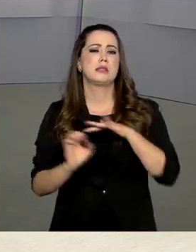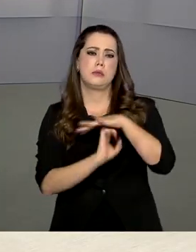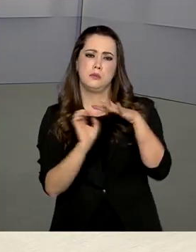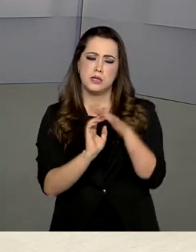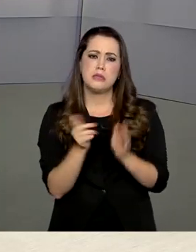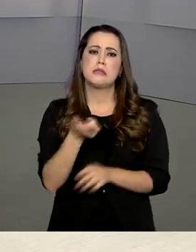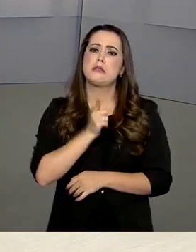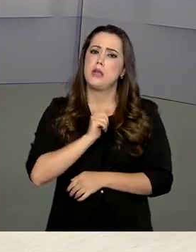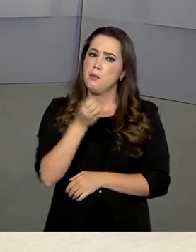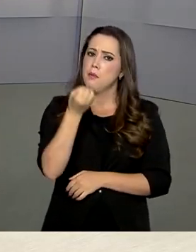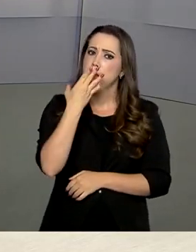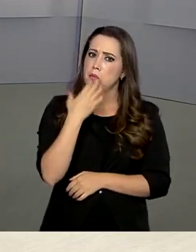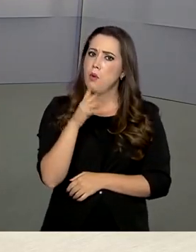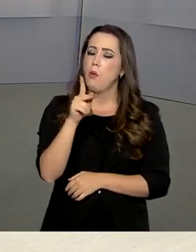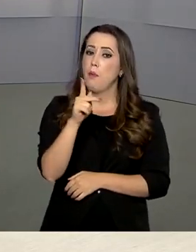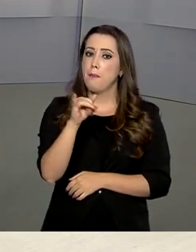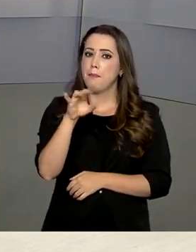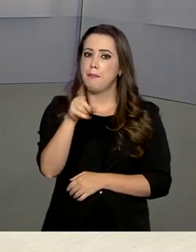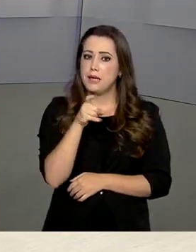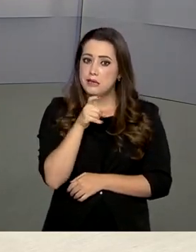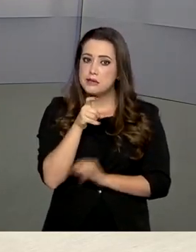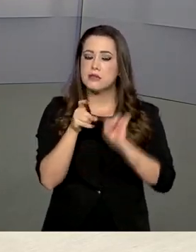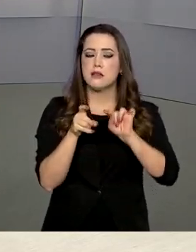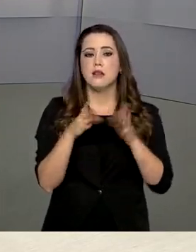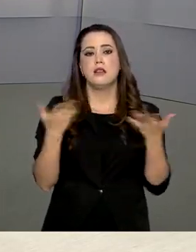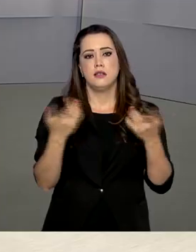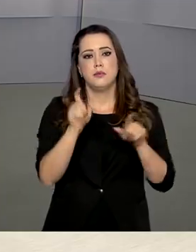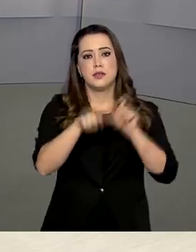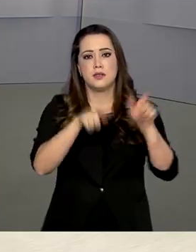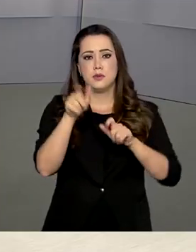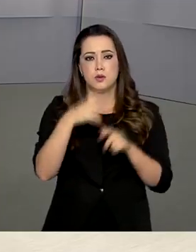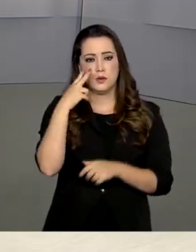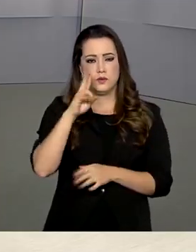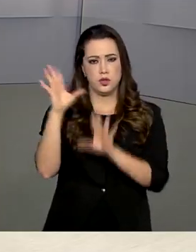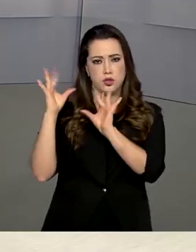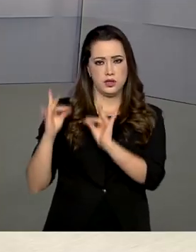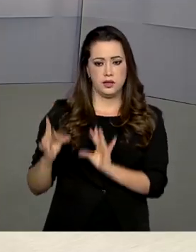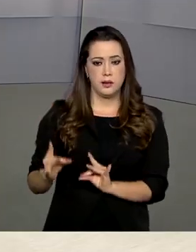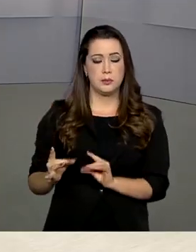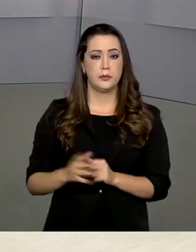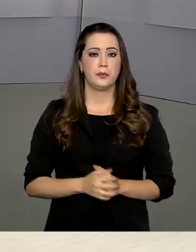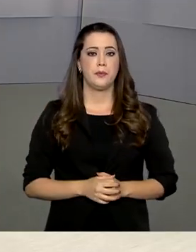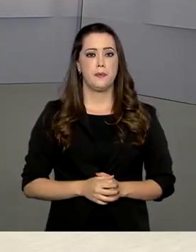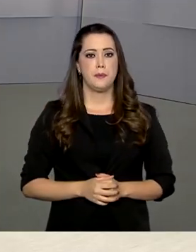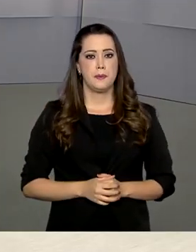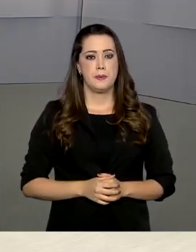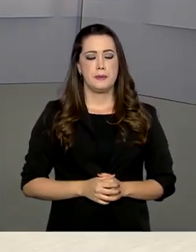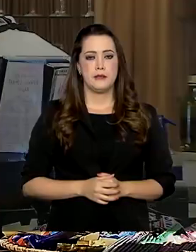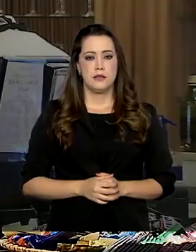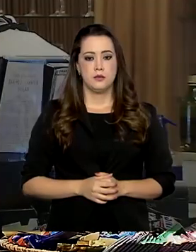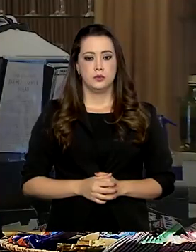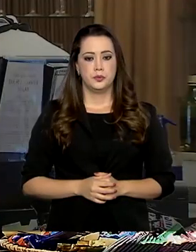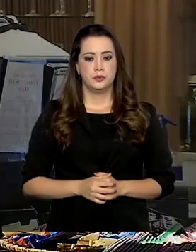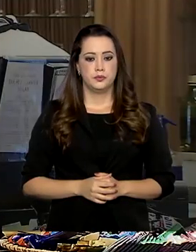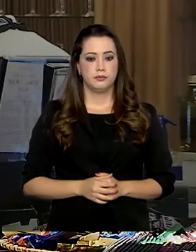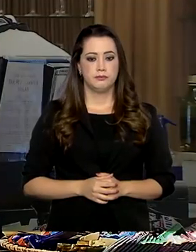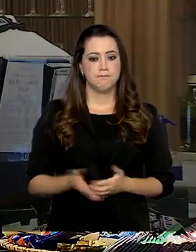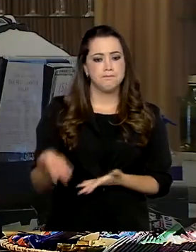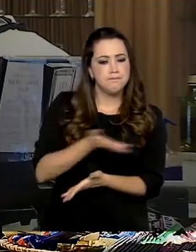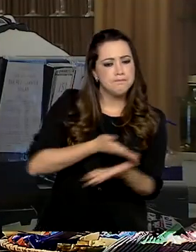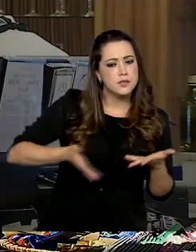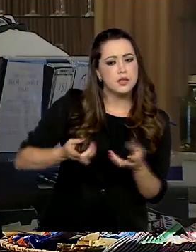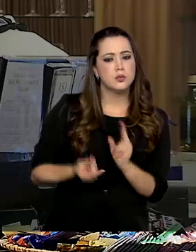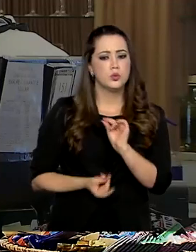beneficiadas com o PIX e, por consequência, os consumidores. Veja na reportagem de Selma Dias. As